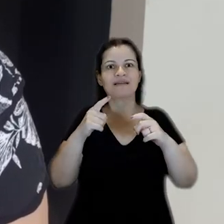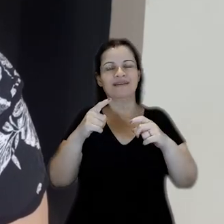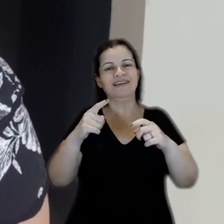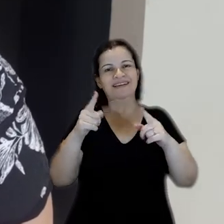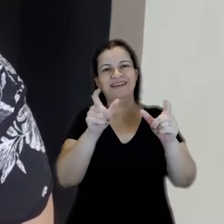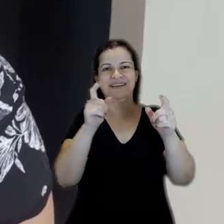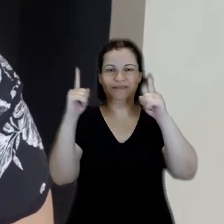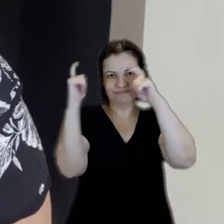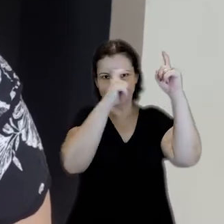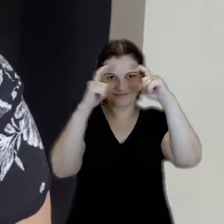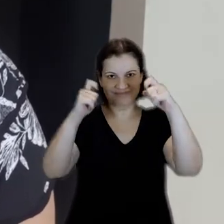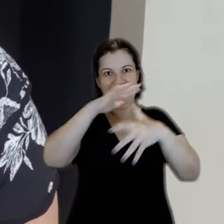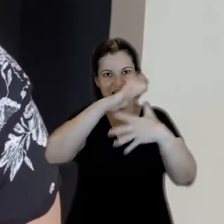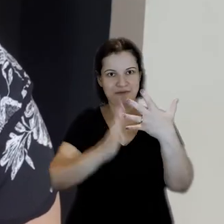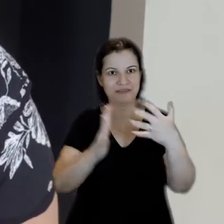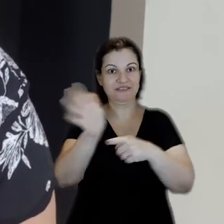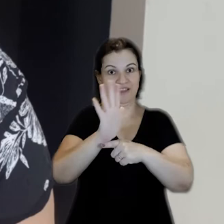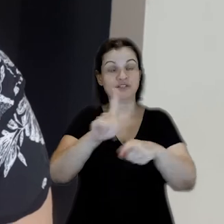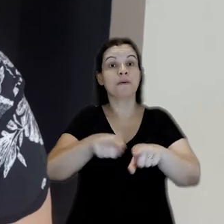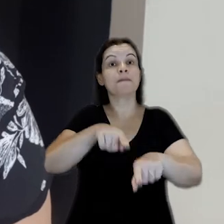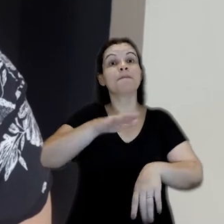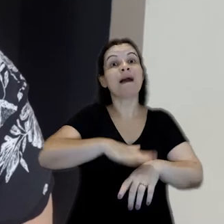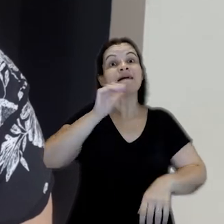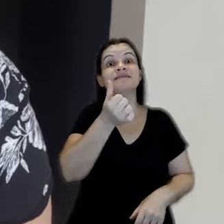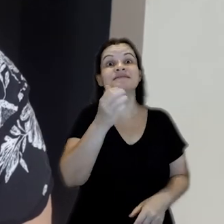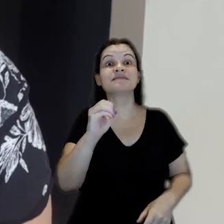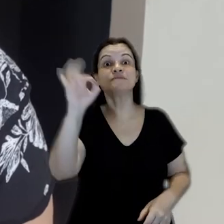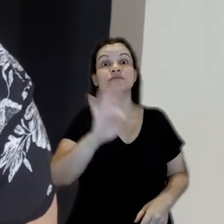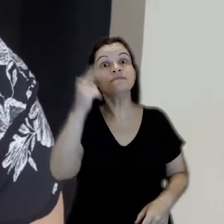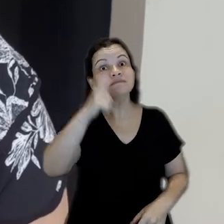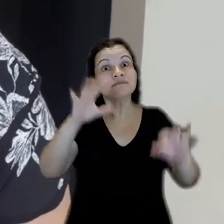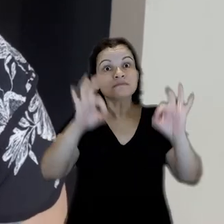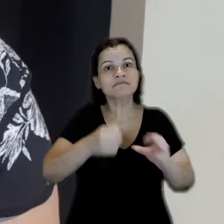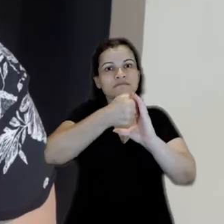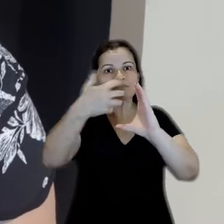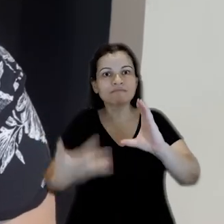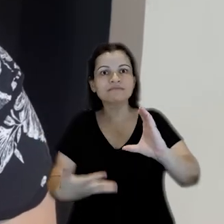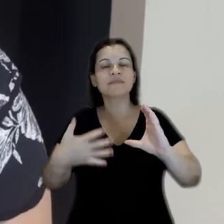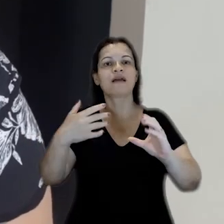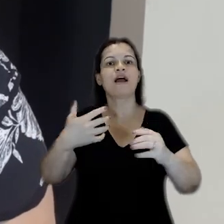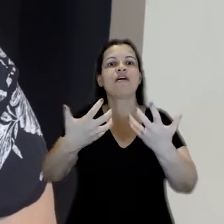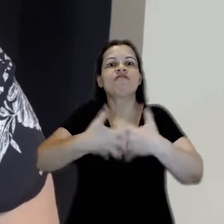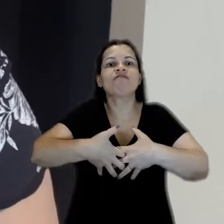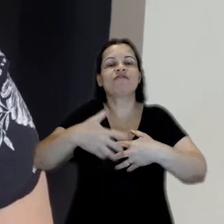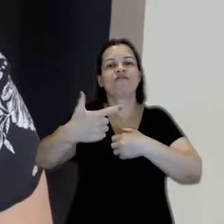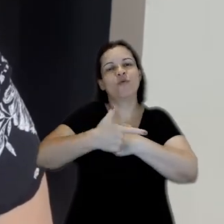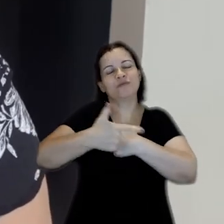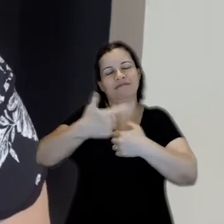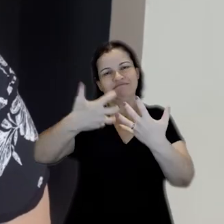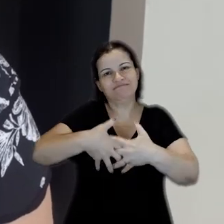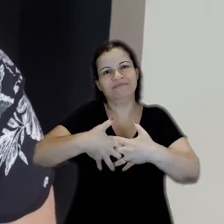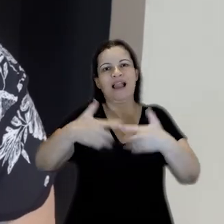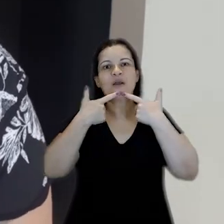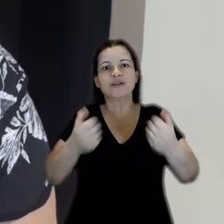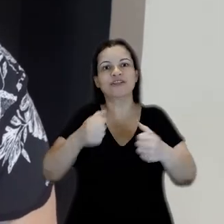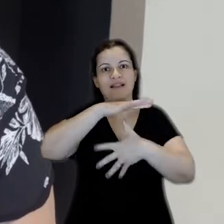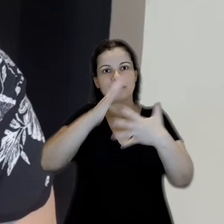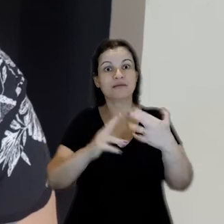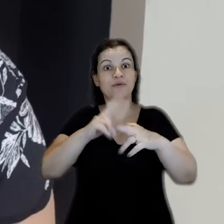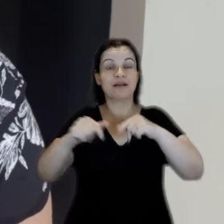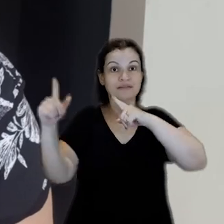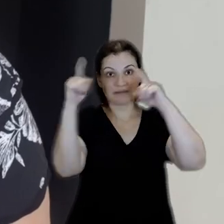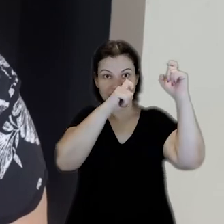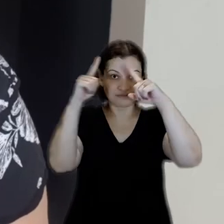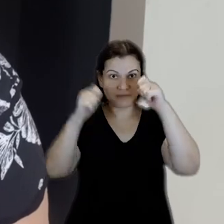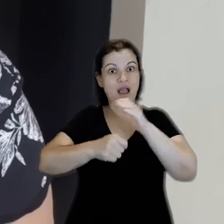expressões da libras em vídeos e mais de 60% de acerto ao classificar as funções linguísticas da libras a partir